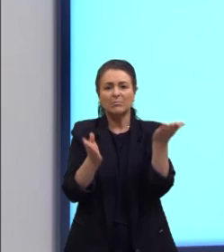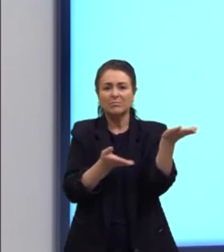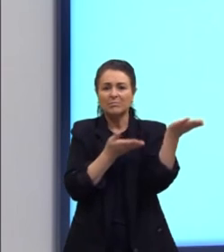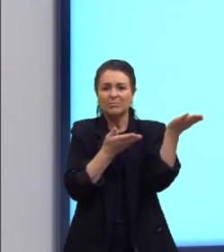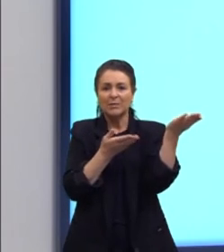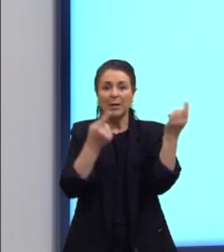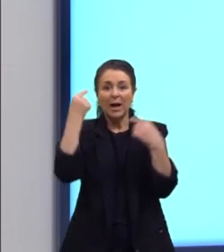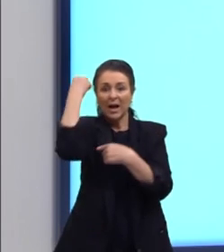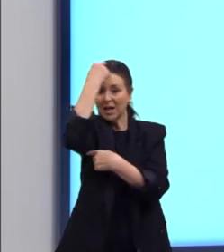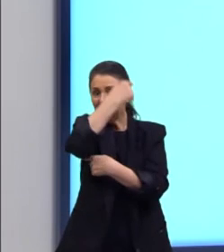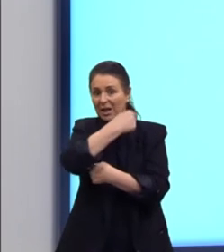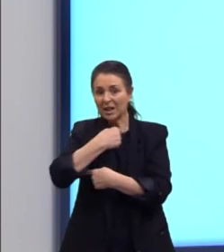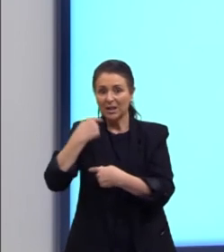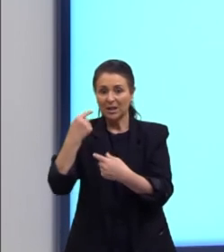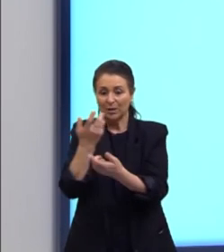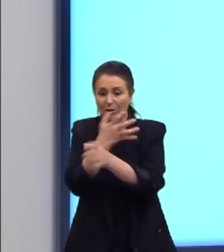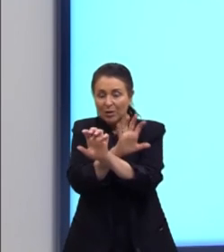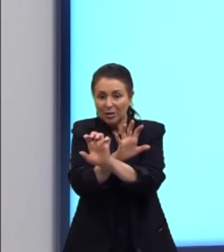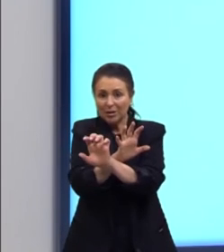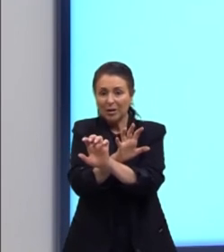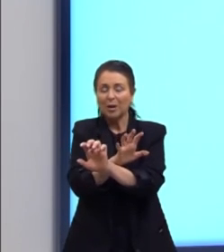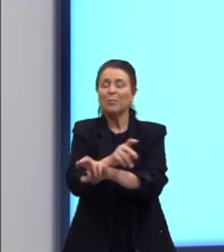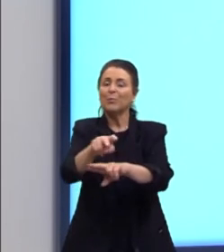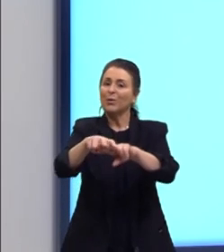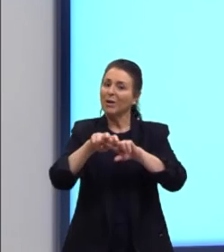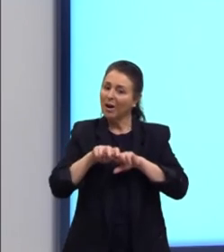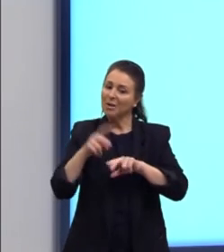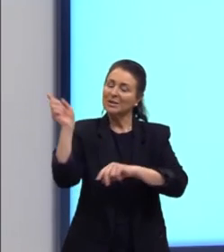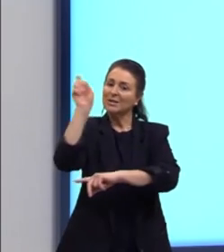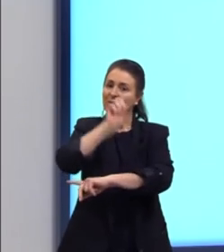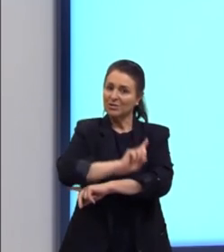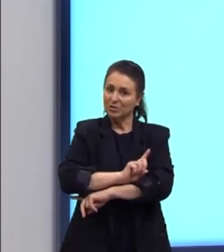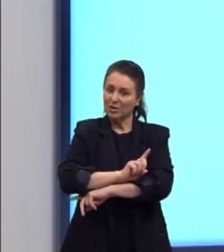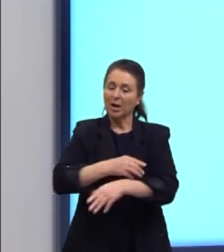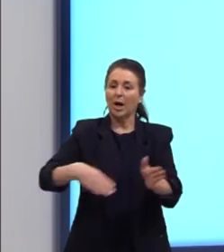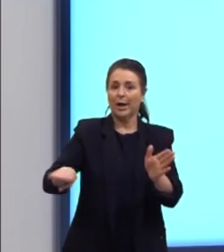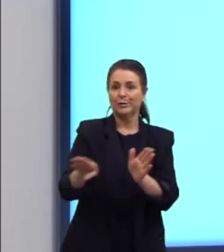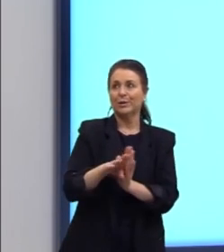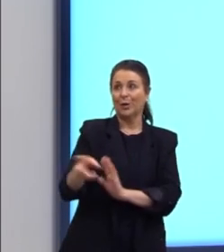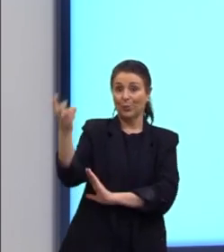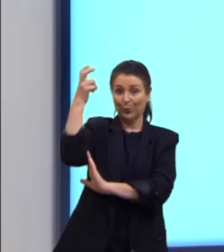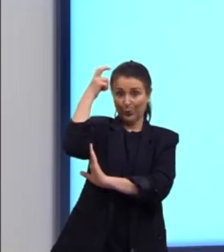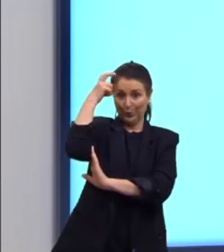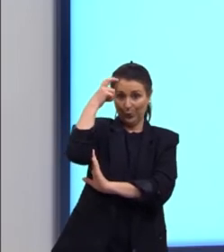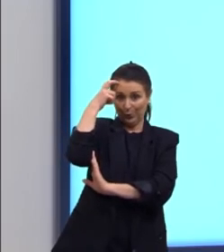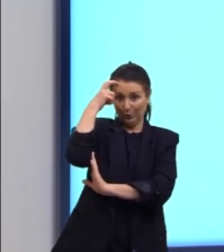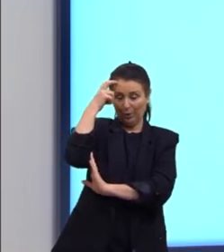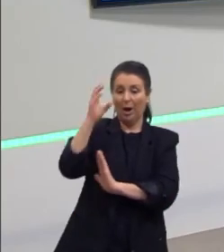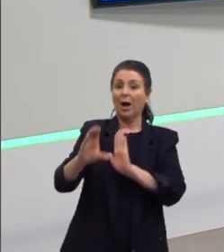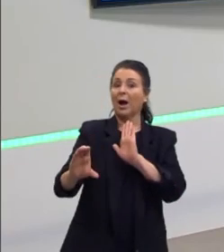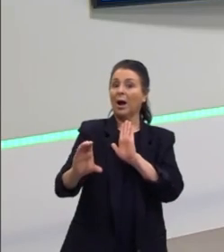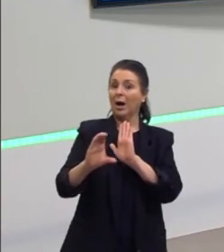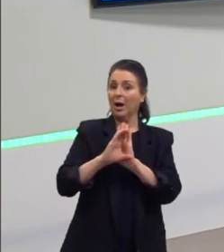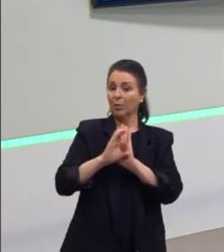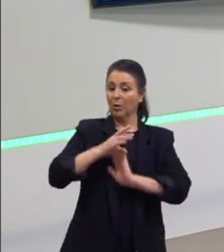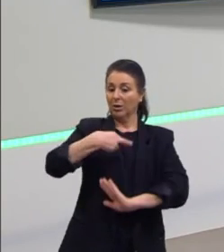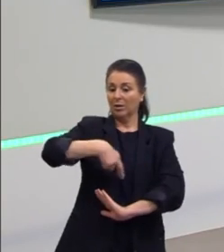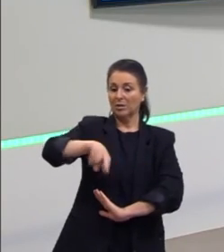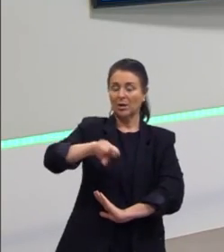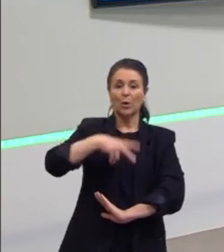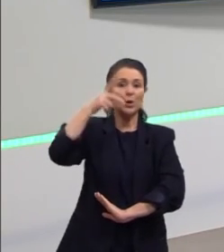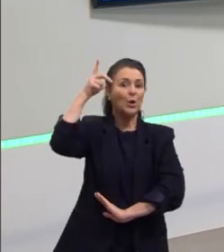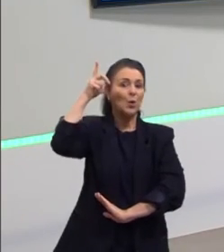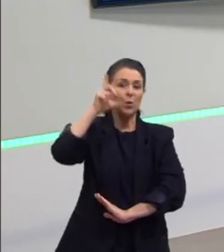crânios dos mortos para a celebração desse dia. Só que chega a cultura católica e não consegue